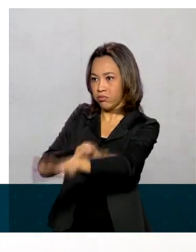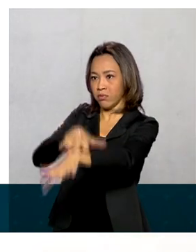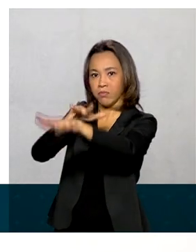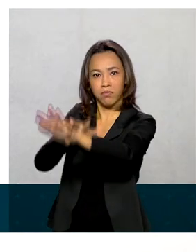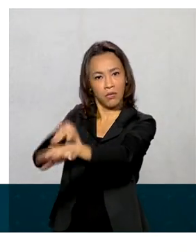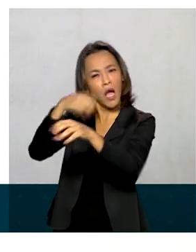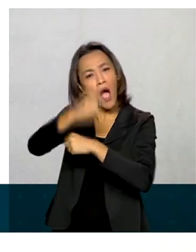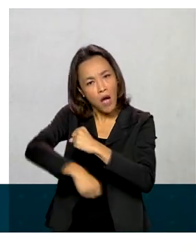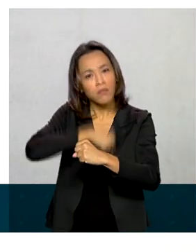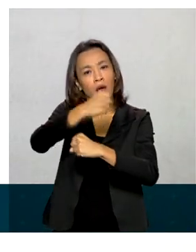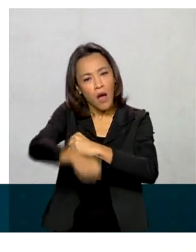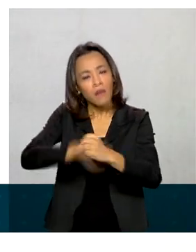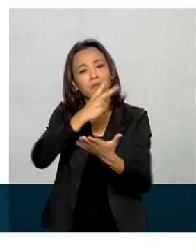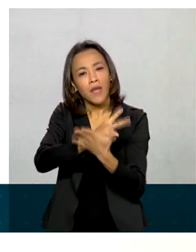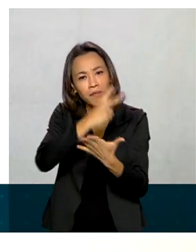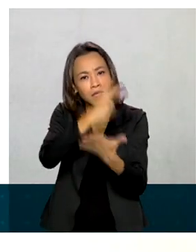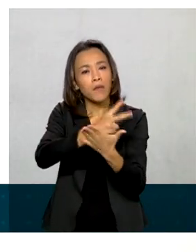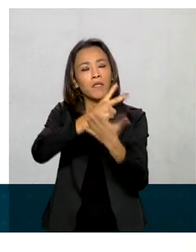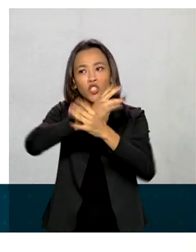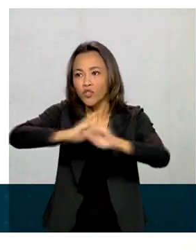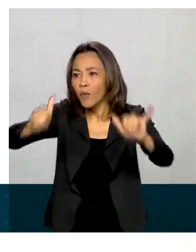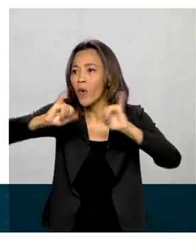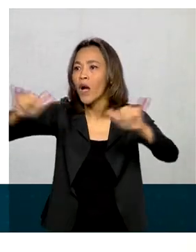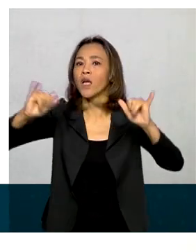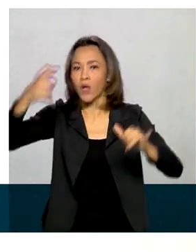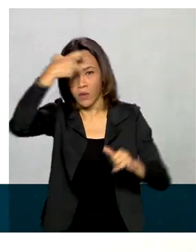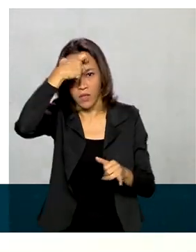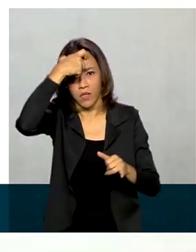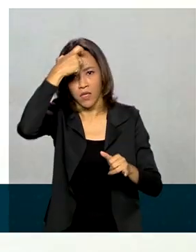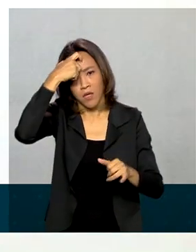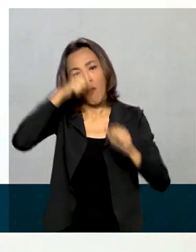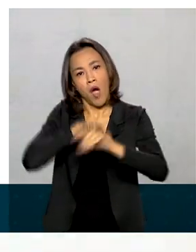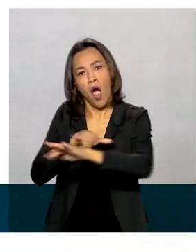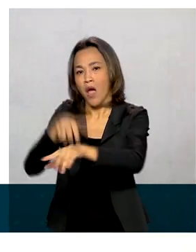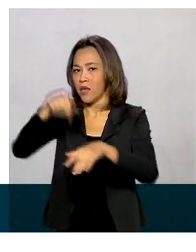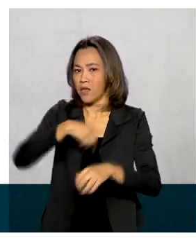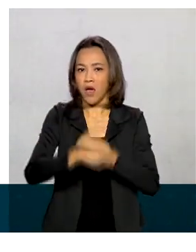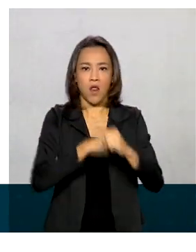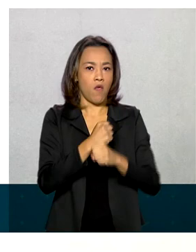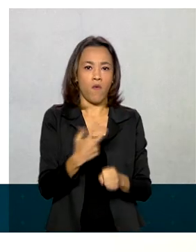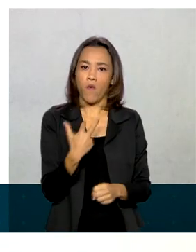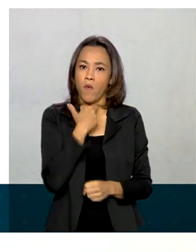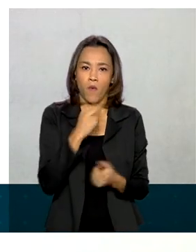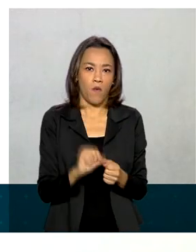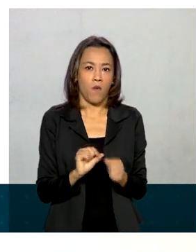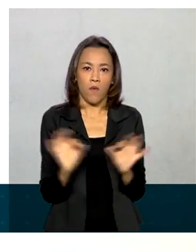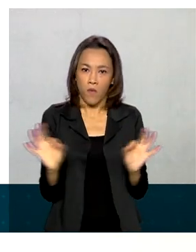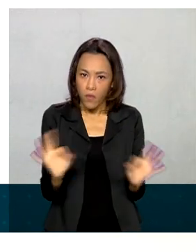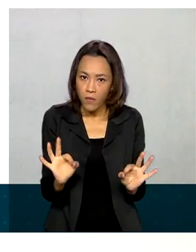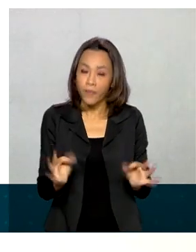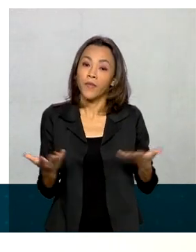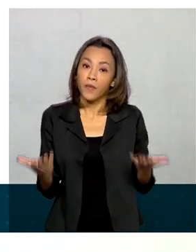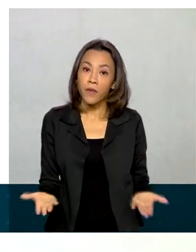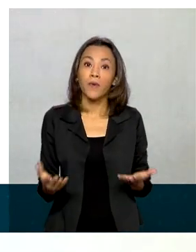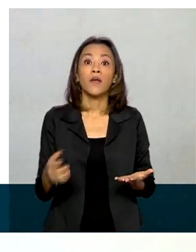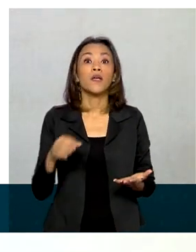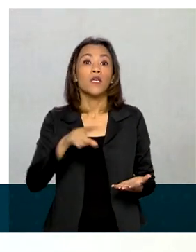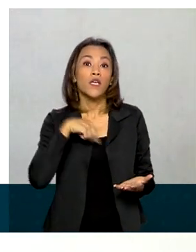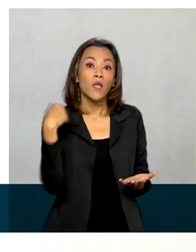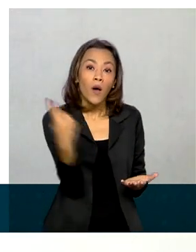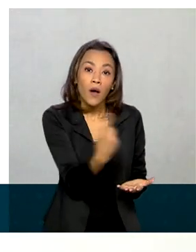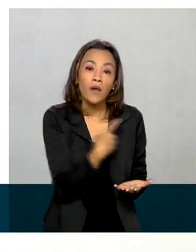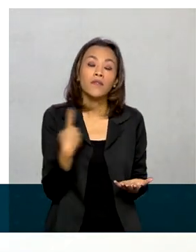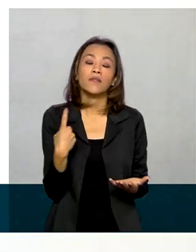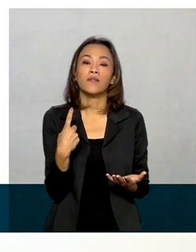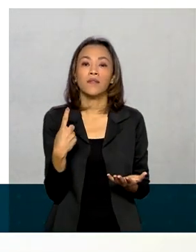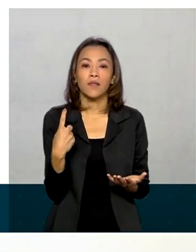faz todos os anos, pelo nosso movimento social junto com algumas entidades parceiras. Fato este que faz com que a gente